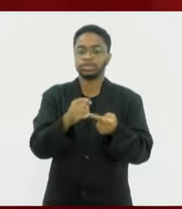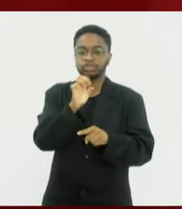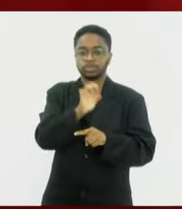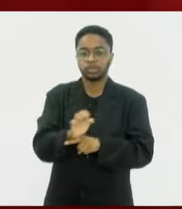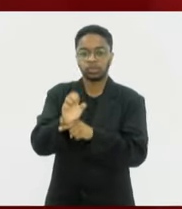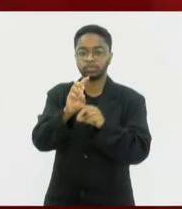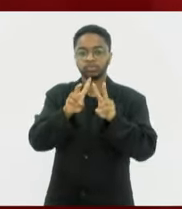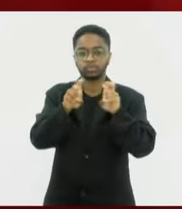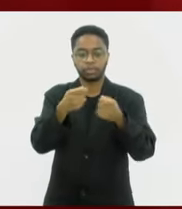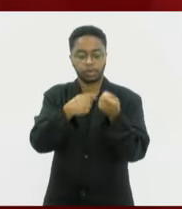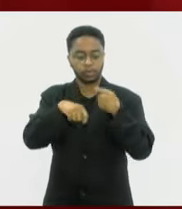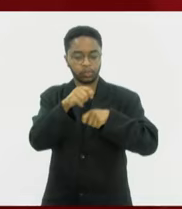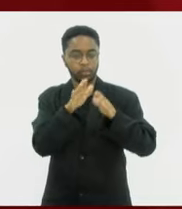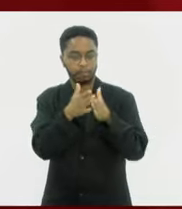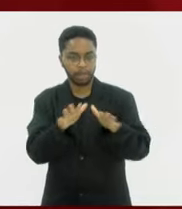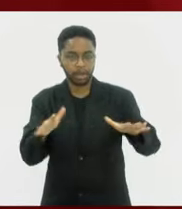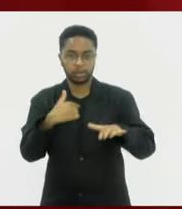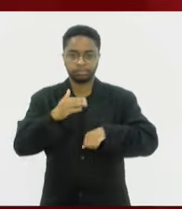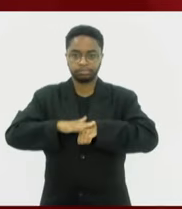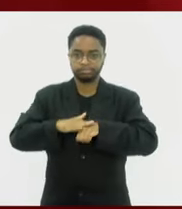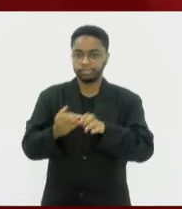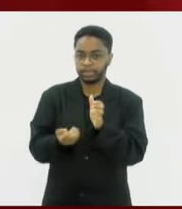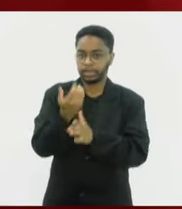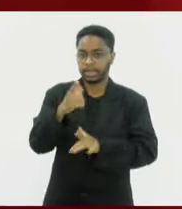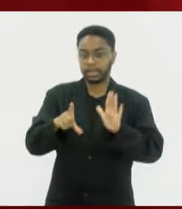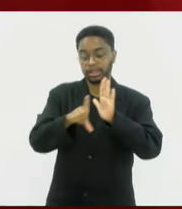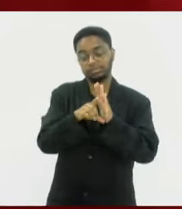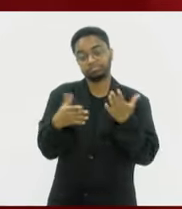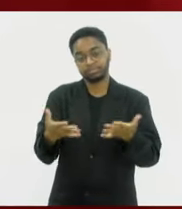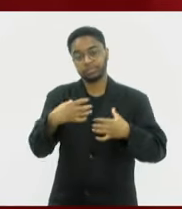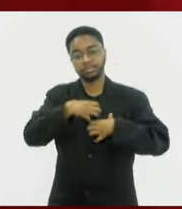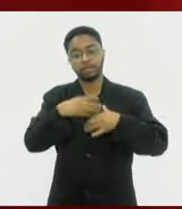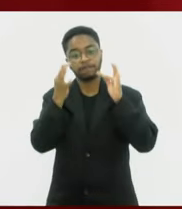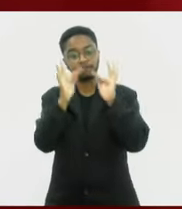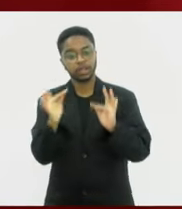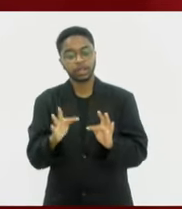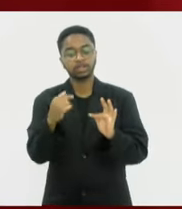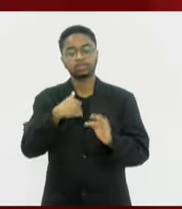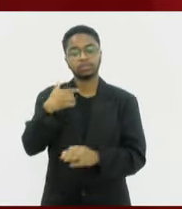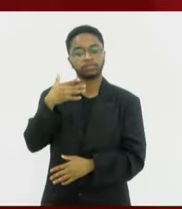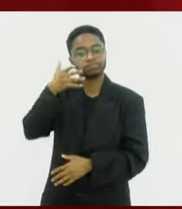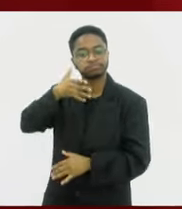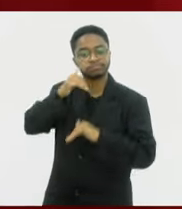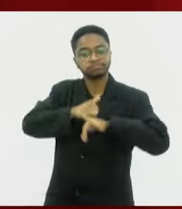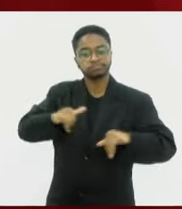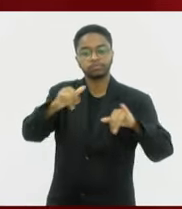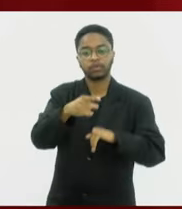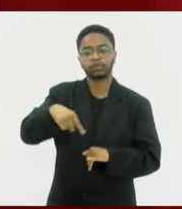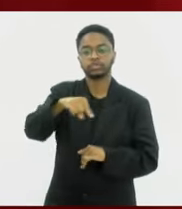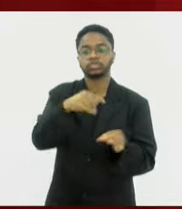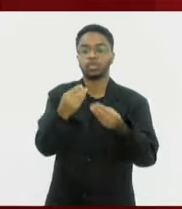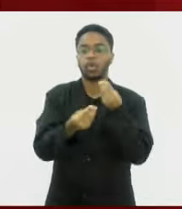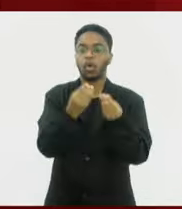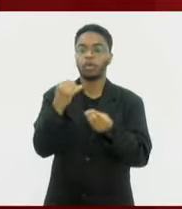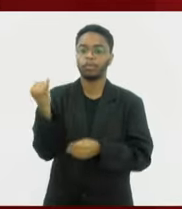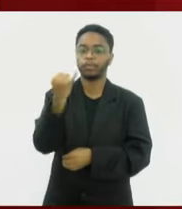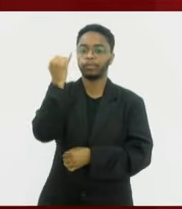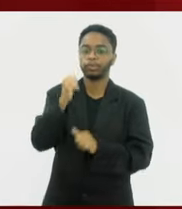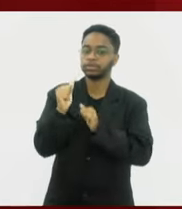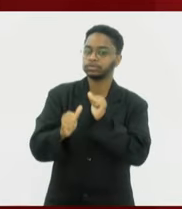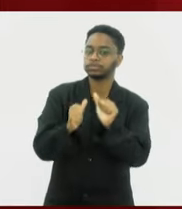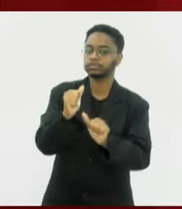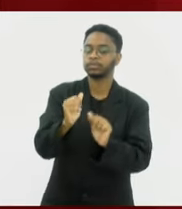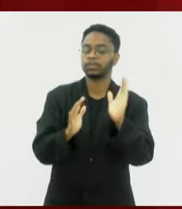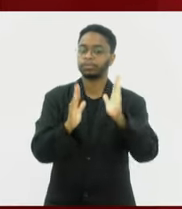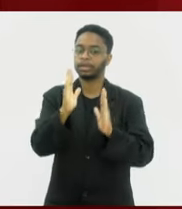mar, uma lei que é de minha autoria. Então, eu fico muito feliz em poder estar falando para vocês da importância da renovação